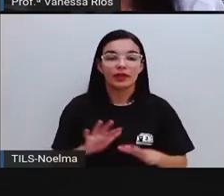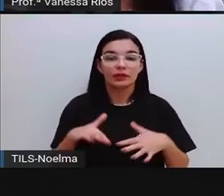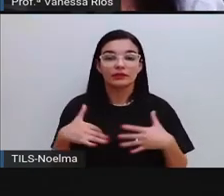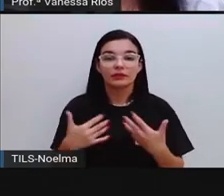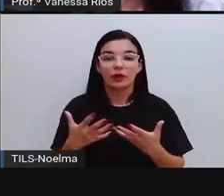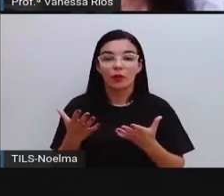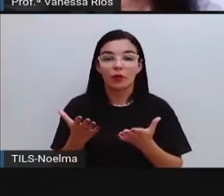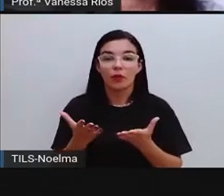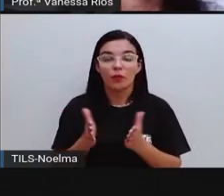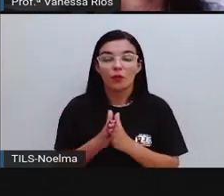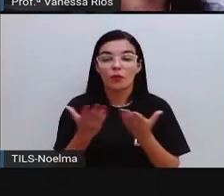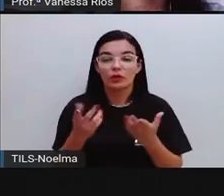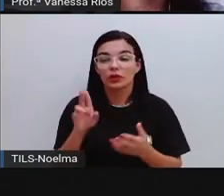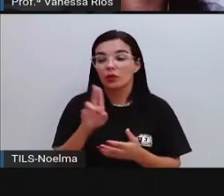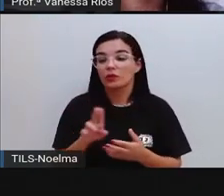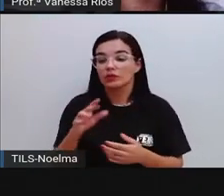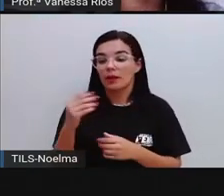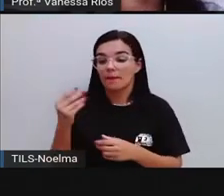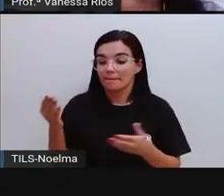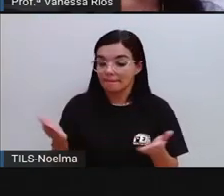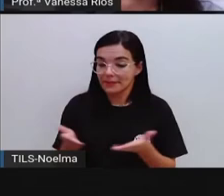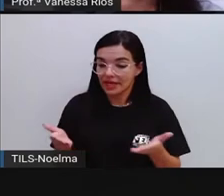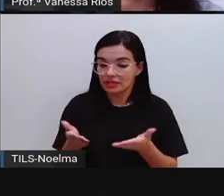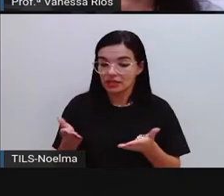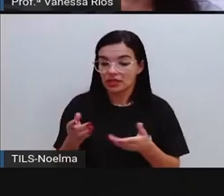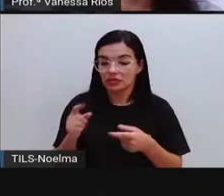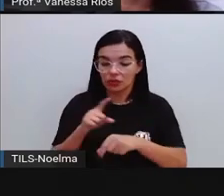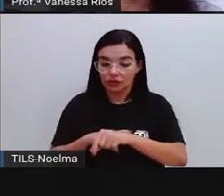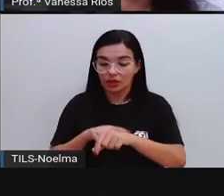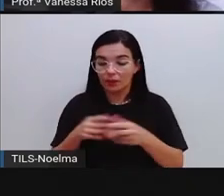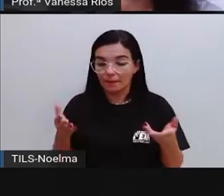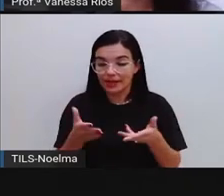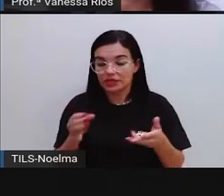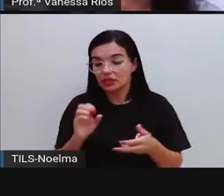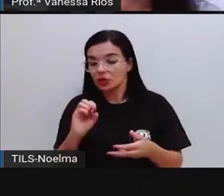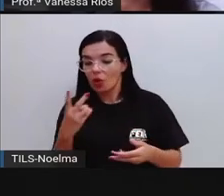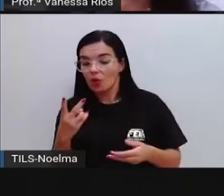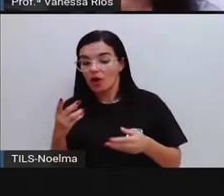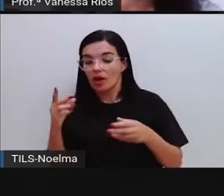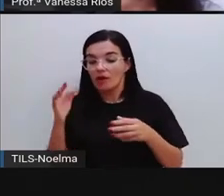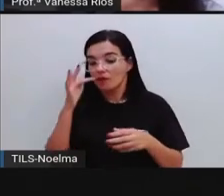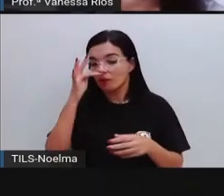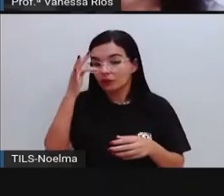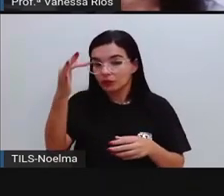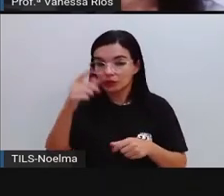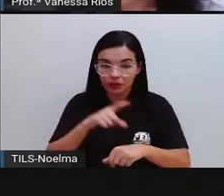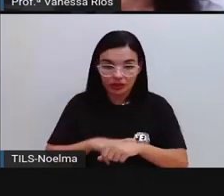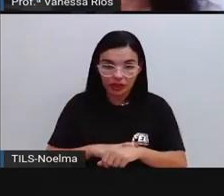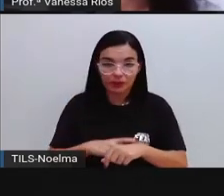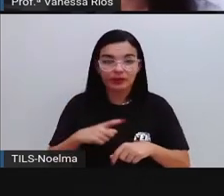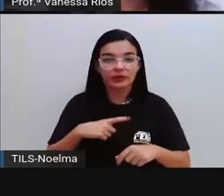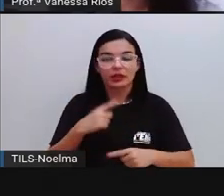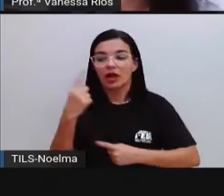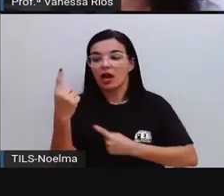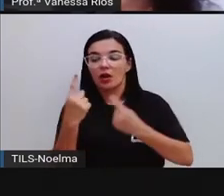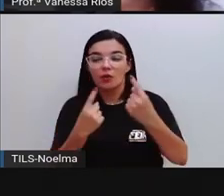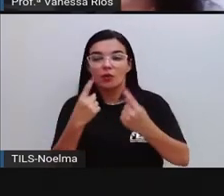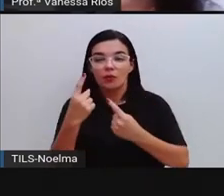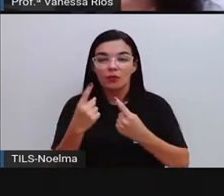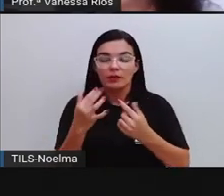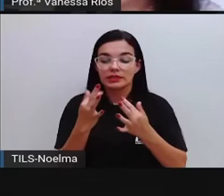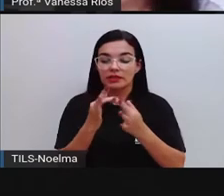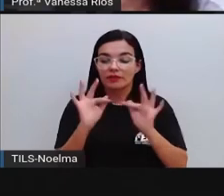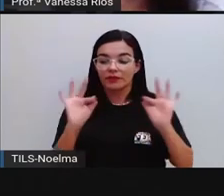gente usa o presente ou quando a gente usa o futuro nesses verbos aqui, a gente percebe que em algumas frases a construção do